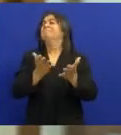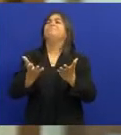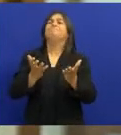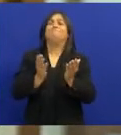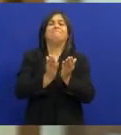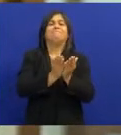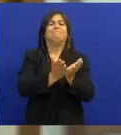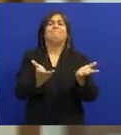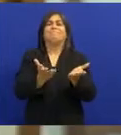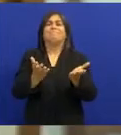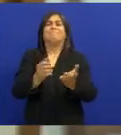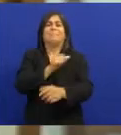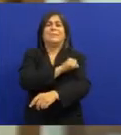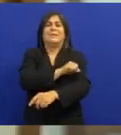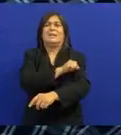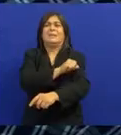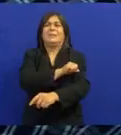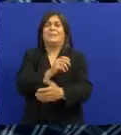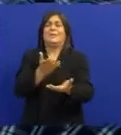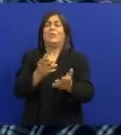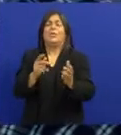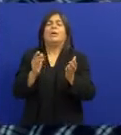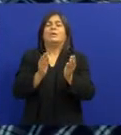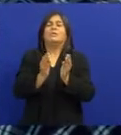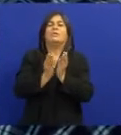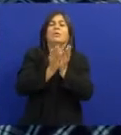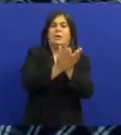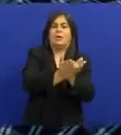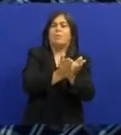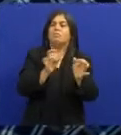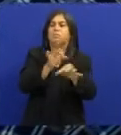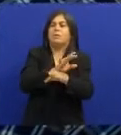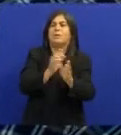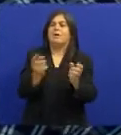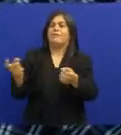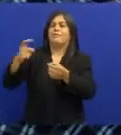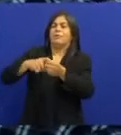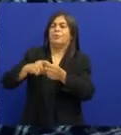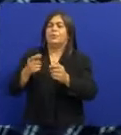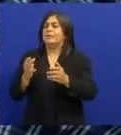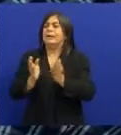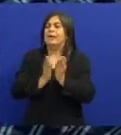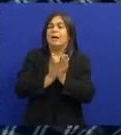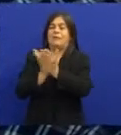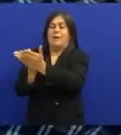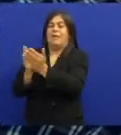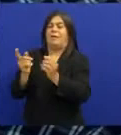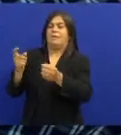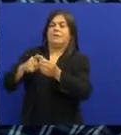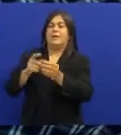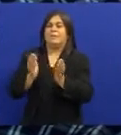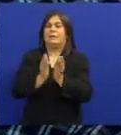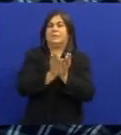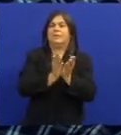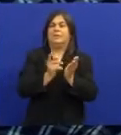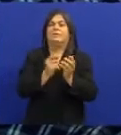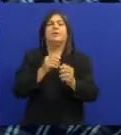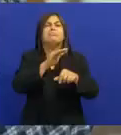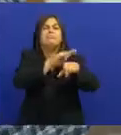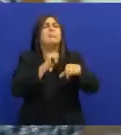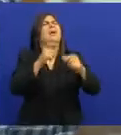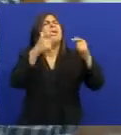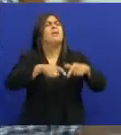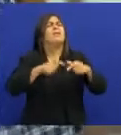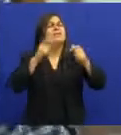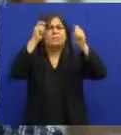O que é que eu vou fazer Aqui nesse Rio de Janeiro Que eu não conheço nada? Aí me lembrei Jacos do Pandeiro Digo, vou aventurar